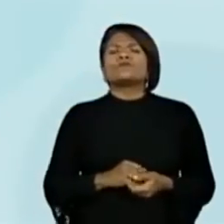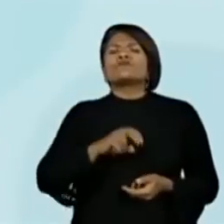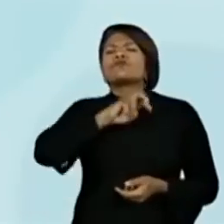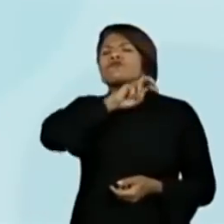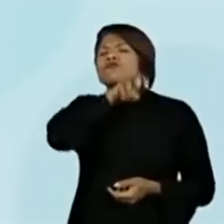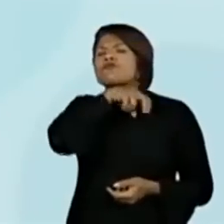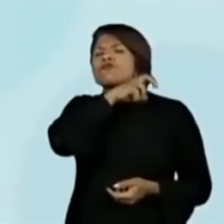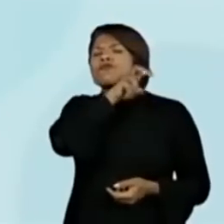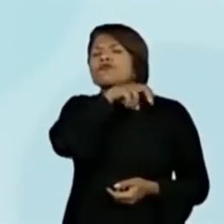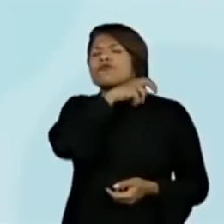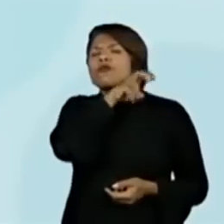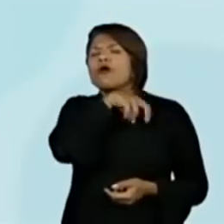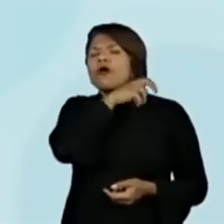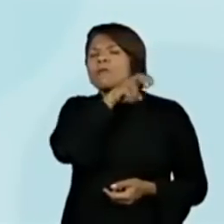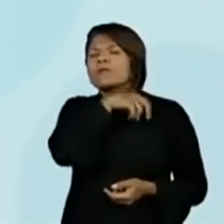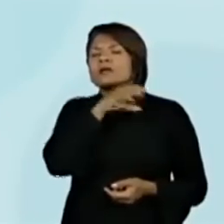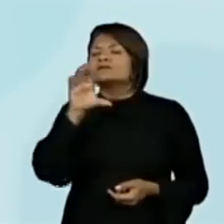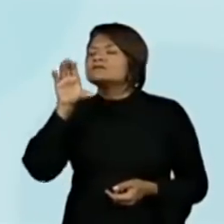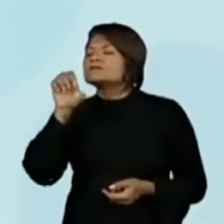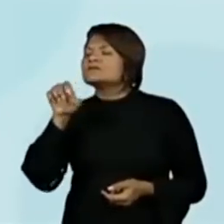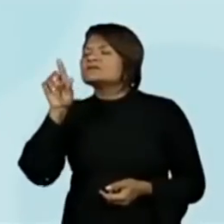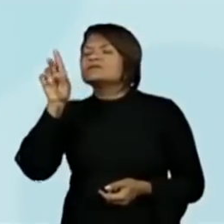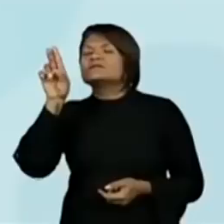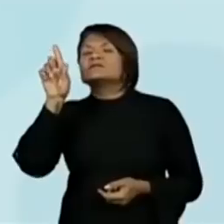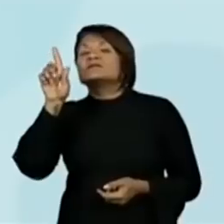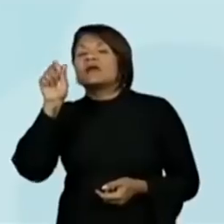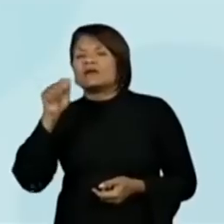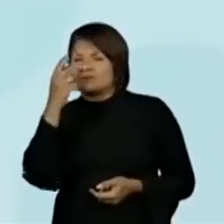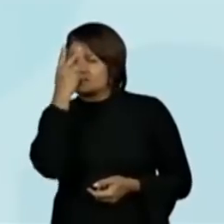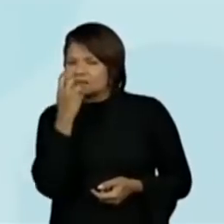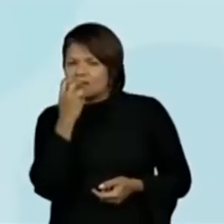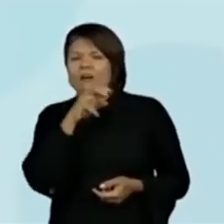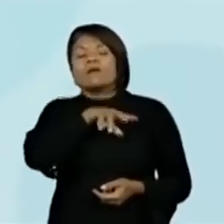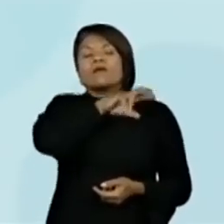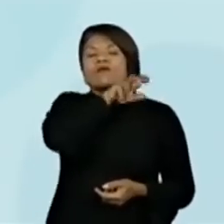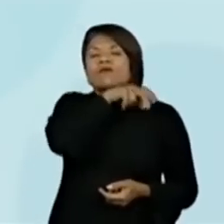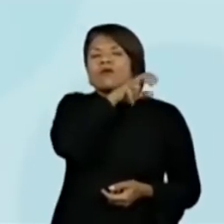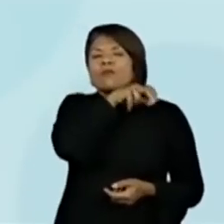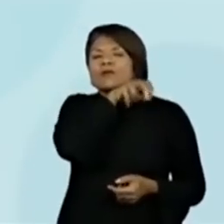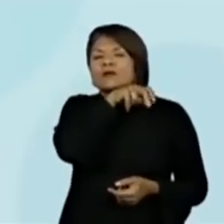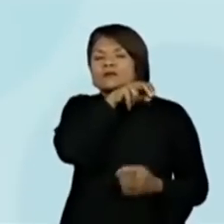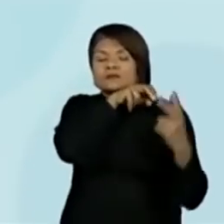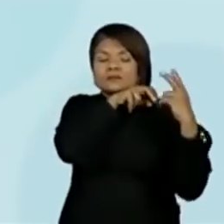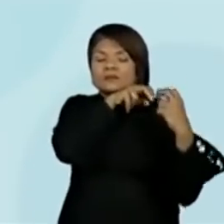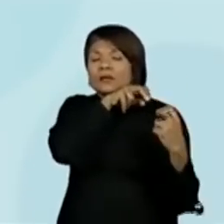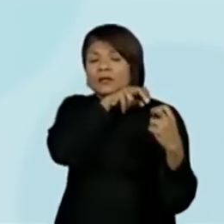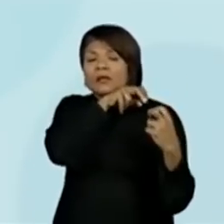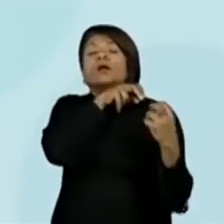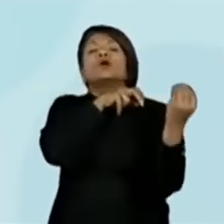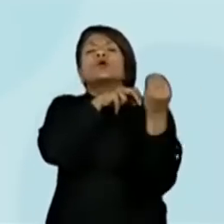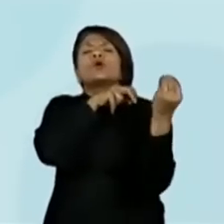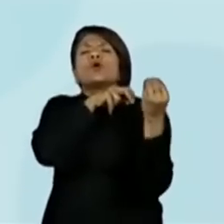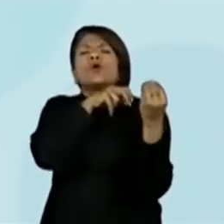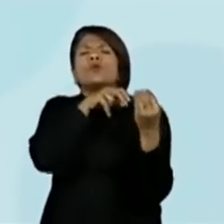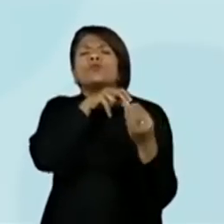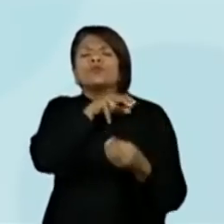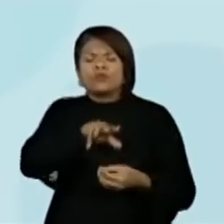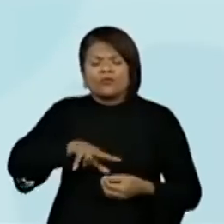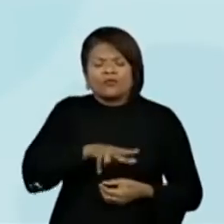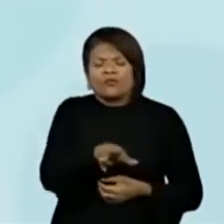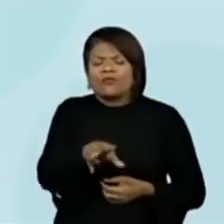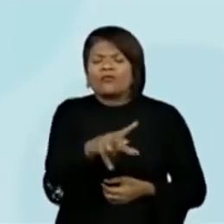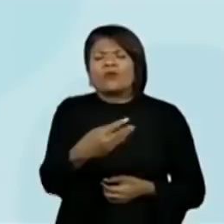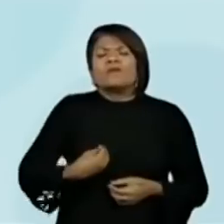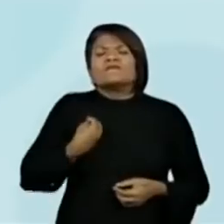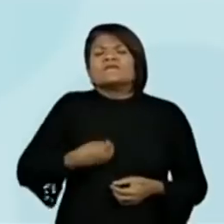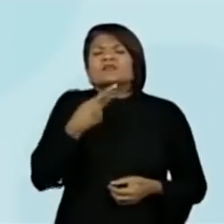cobra-cega? É um texto de curiosidades. Vamos lá? Tem uma imagem. Teve gente que falou aí sobre imagem.